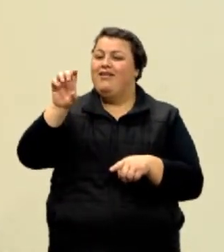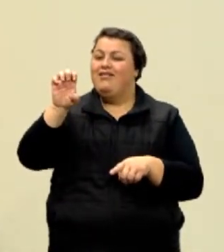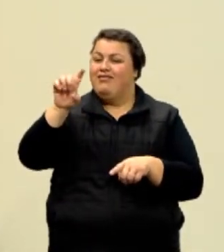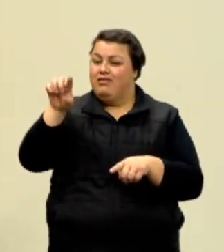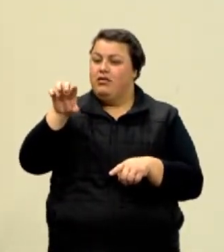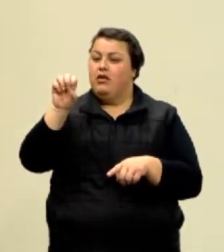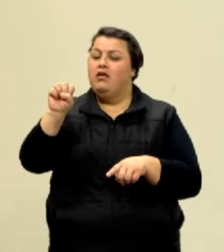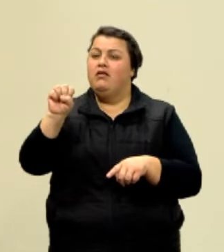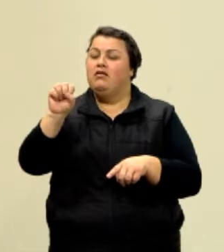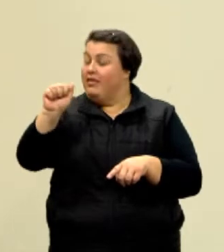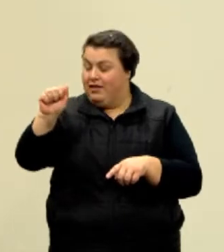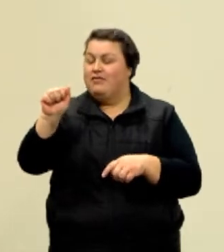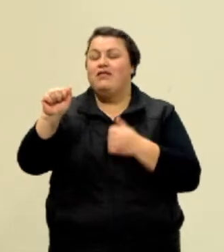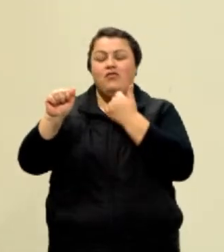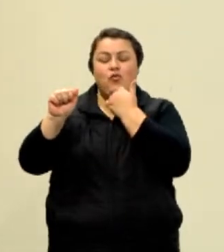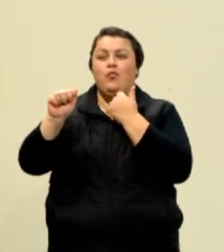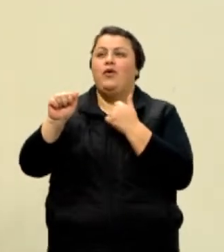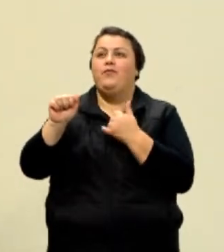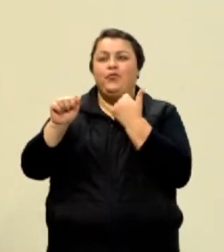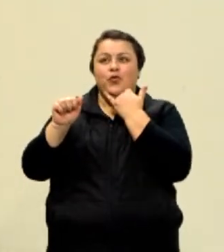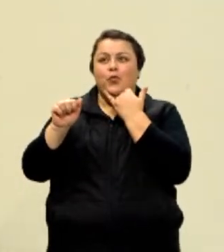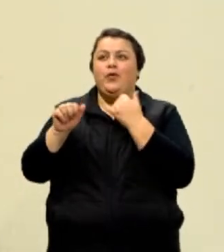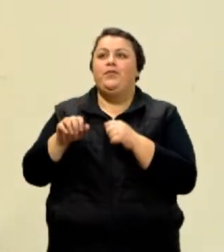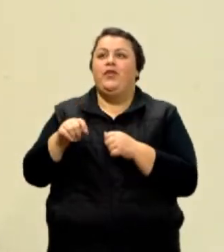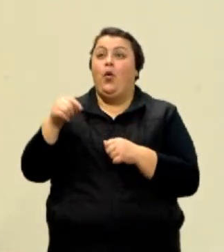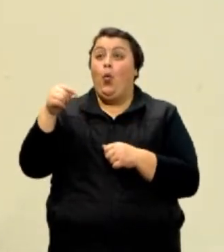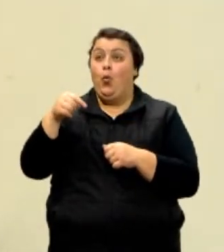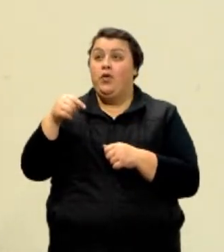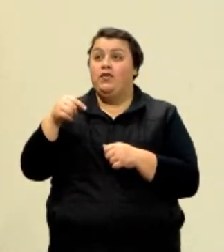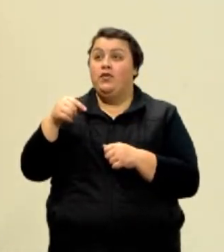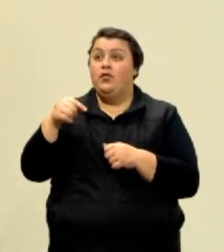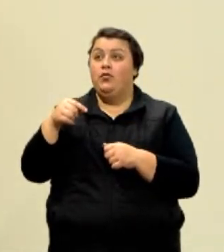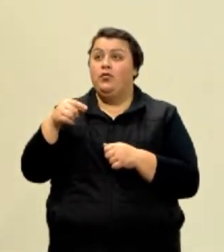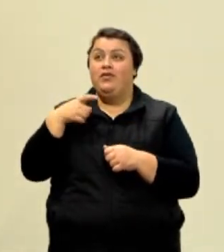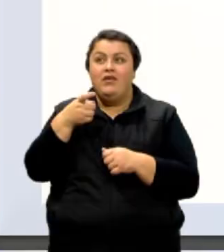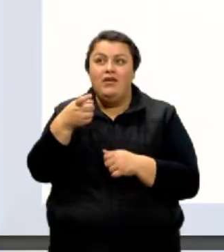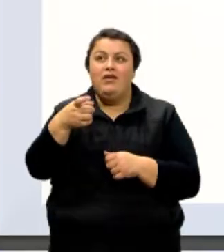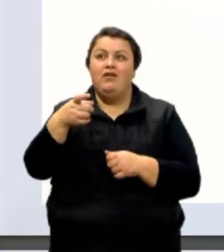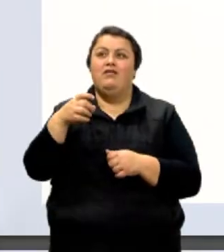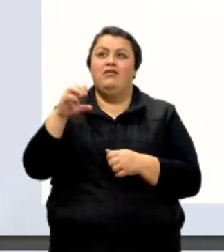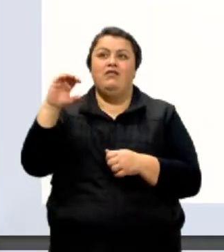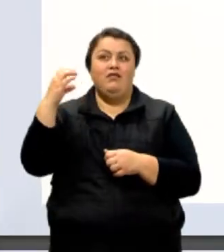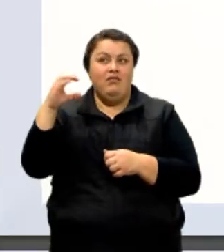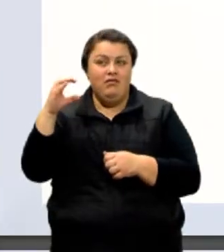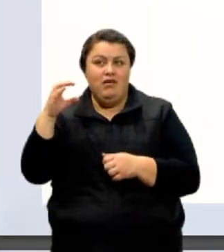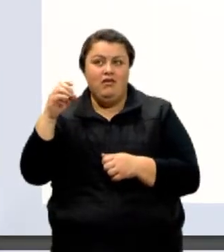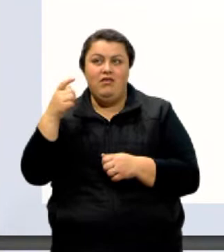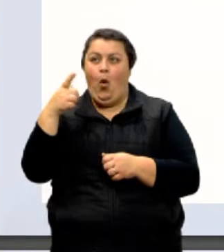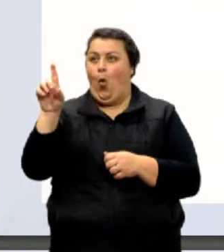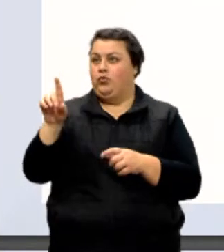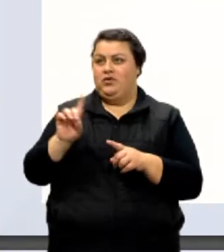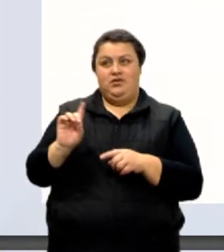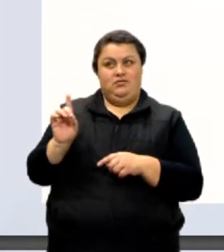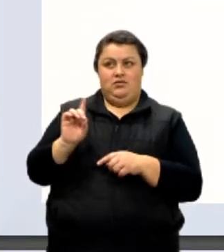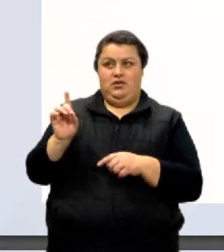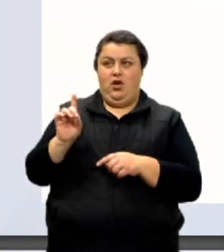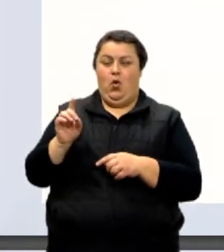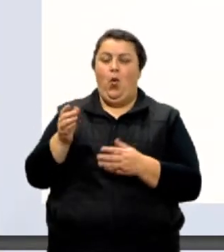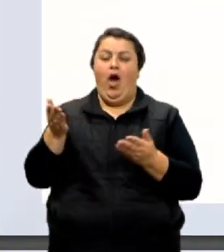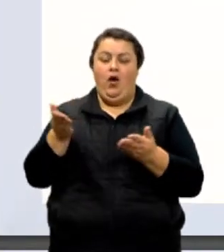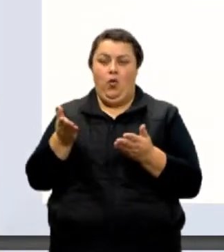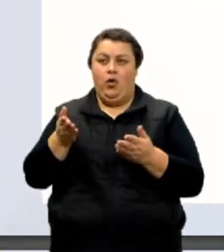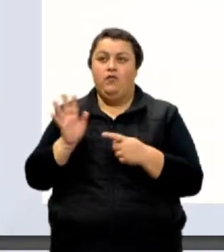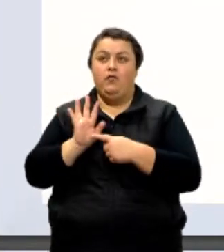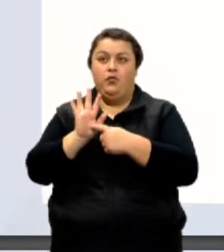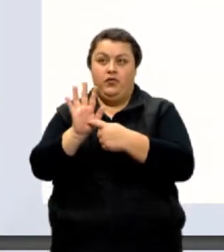são de interesse de ramos da ciência, outras não. Eu vou colocar umas aqui que são bem de interesse da física e da